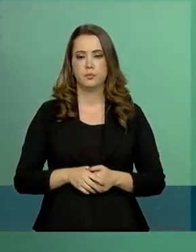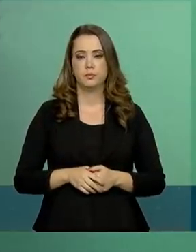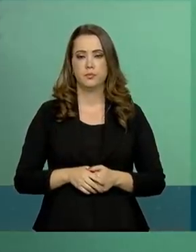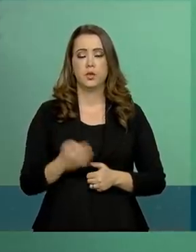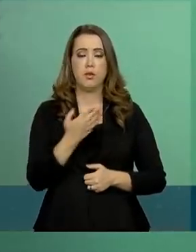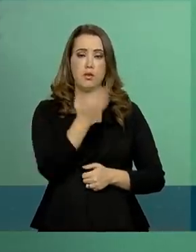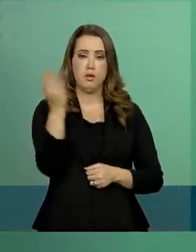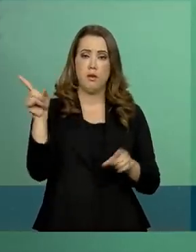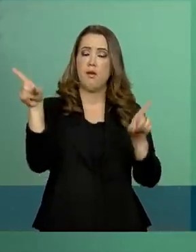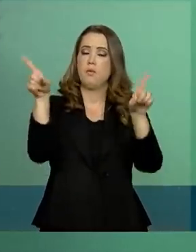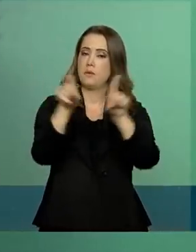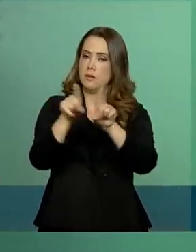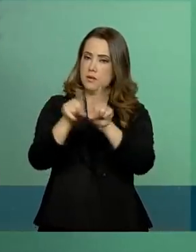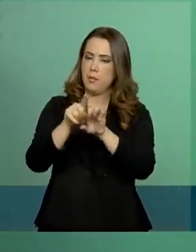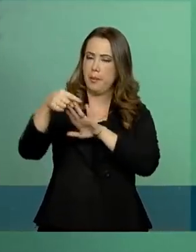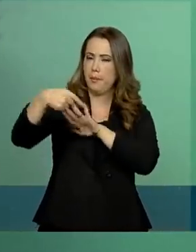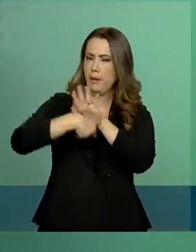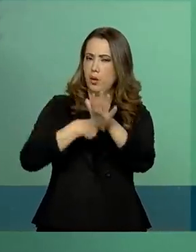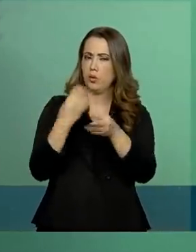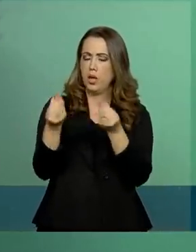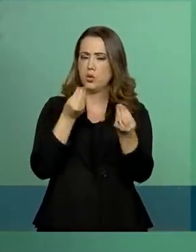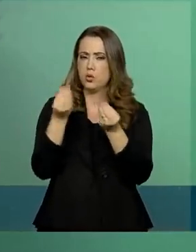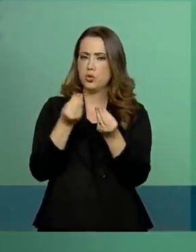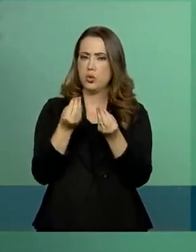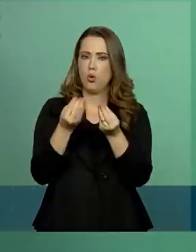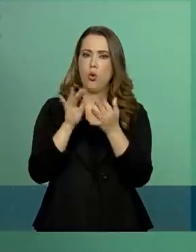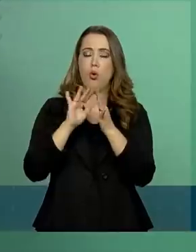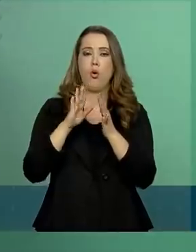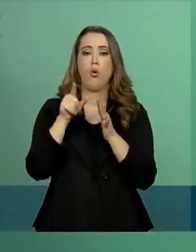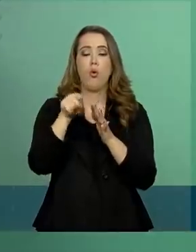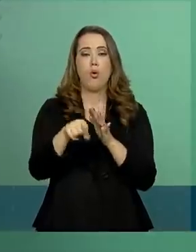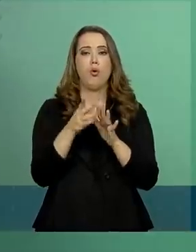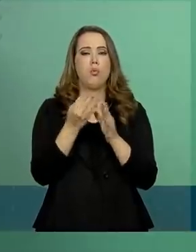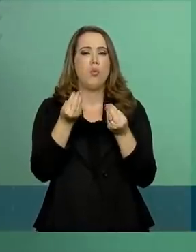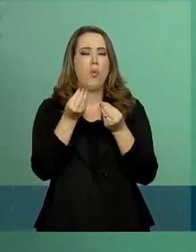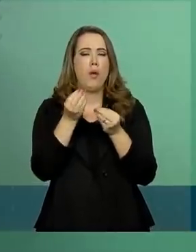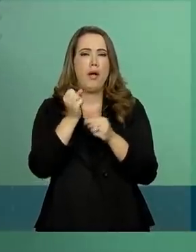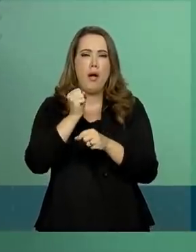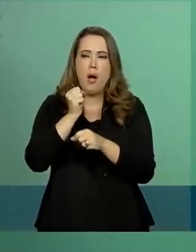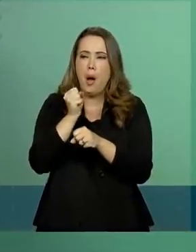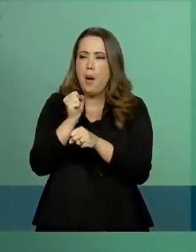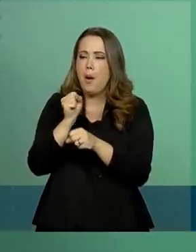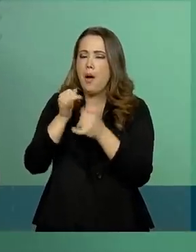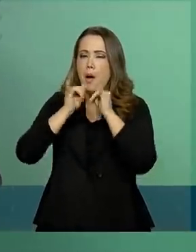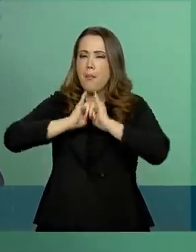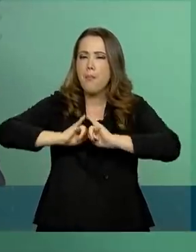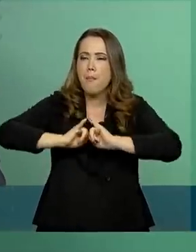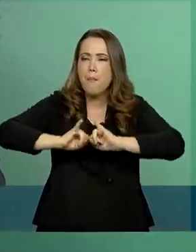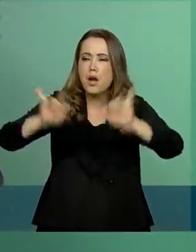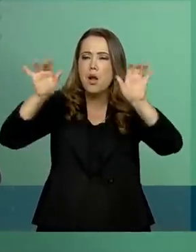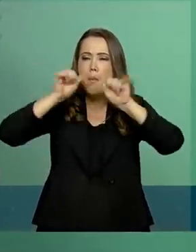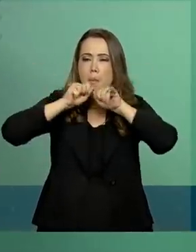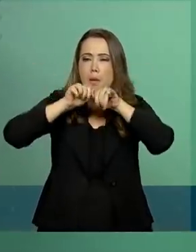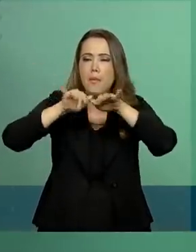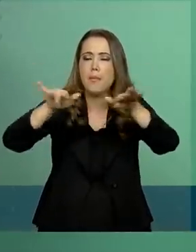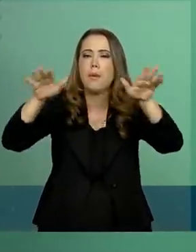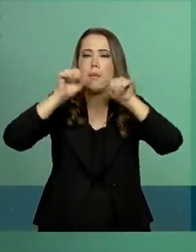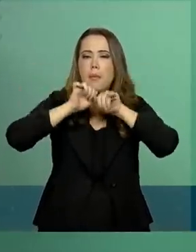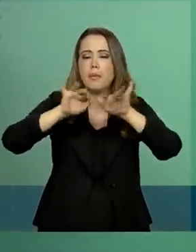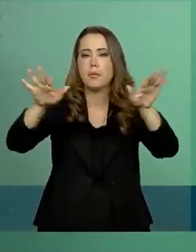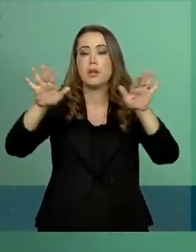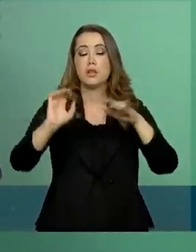Vocês também arguíram com relação ao crivo da propaganda de estatais. Há pouco falei com o senhor presidente e com o ministro Santos Cruz,